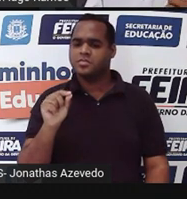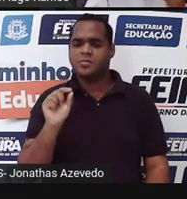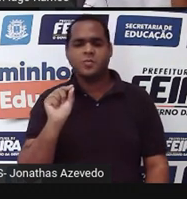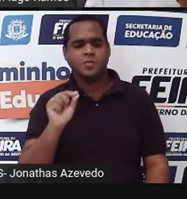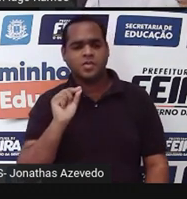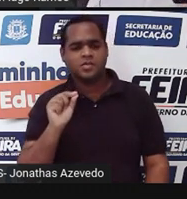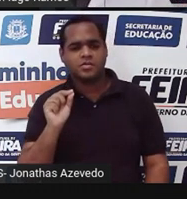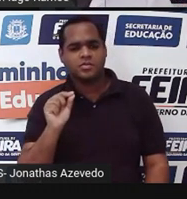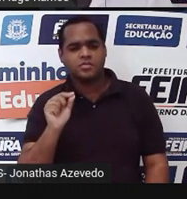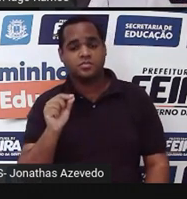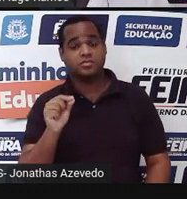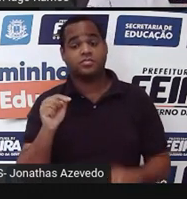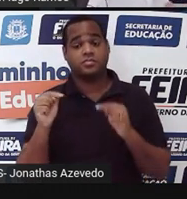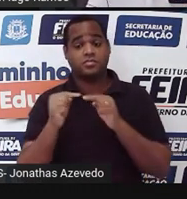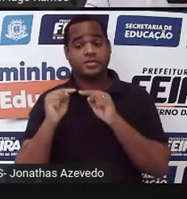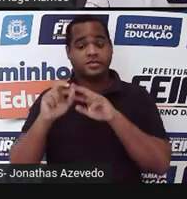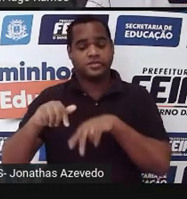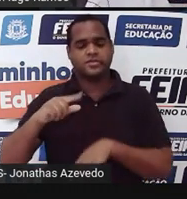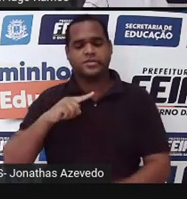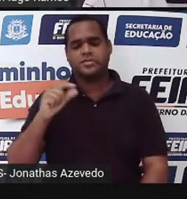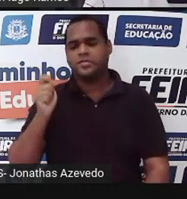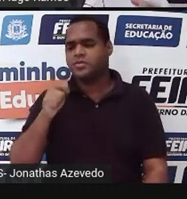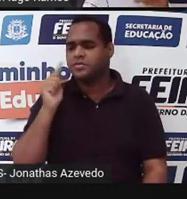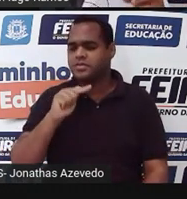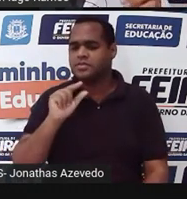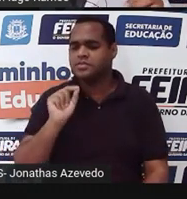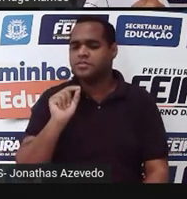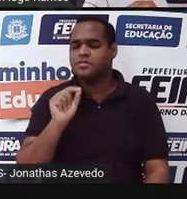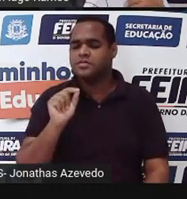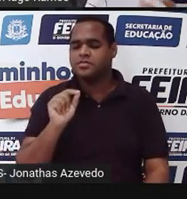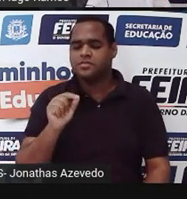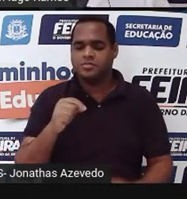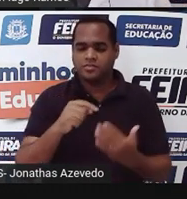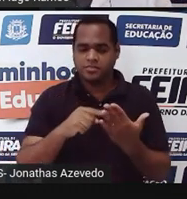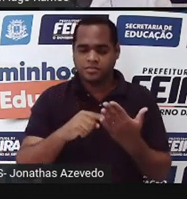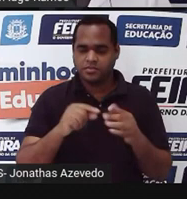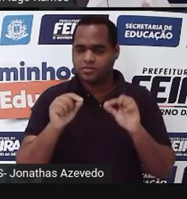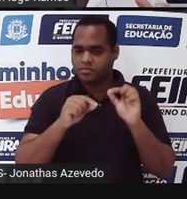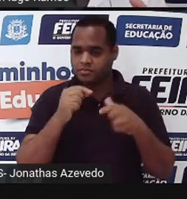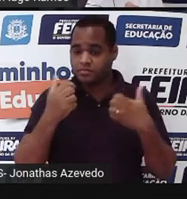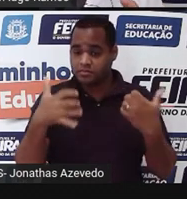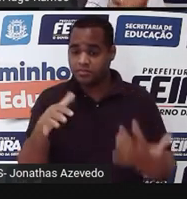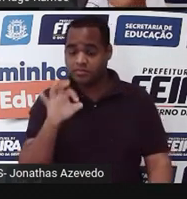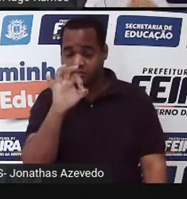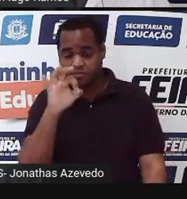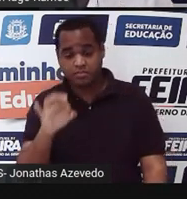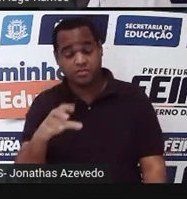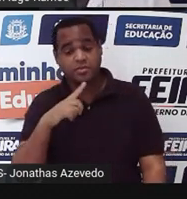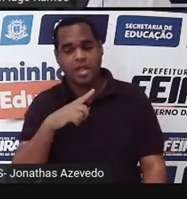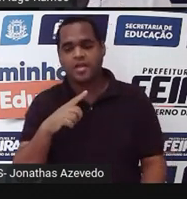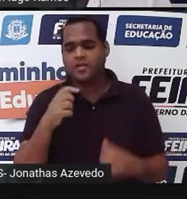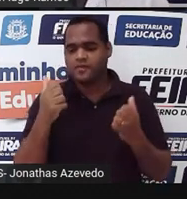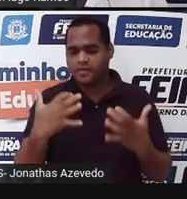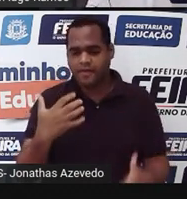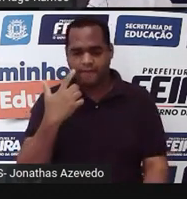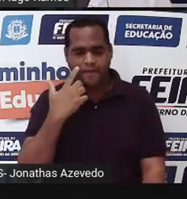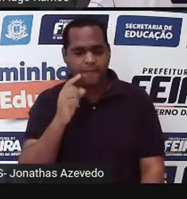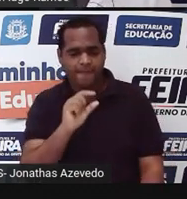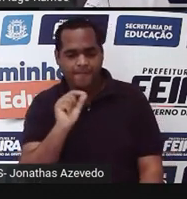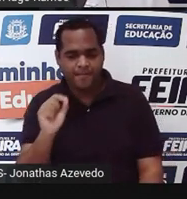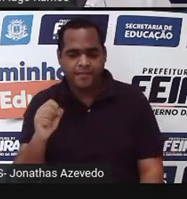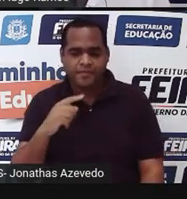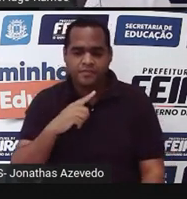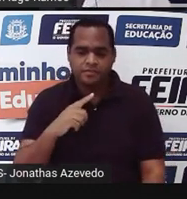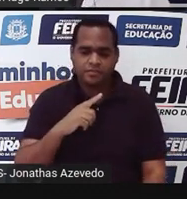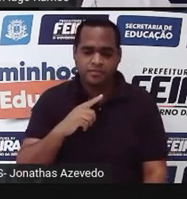que? Que operação é que a gente faz, tá? Quando a gente fala de porcentagem. E aí a gente vai revisar, porque